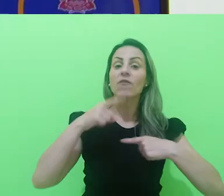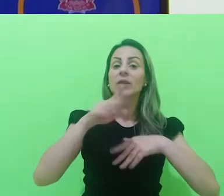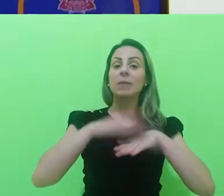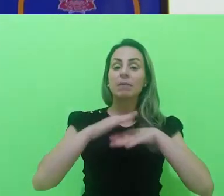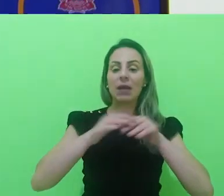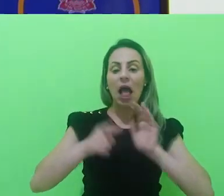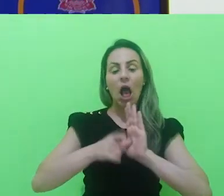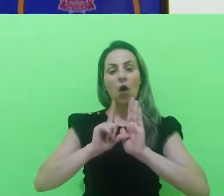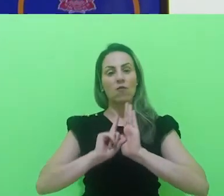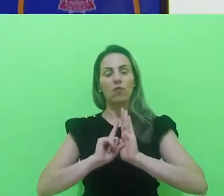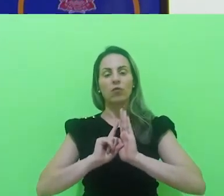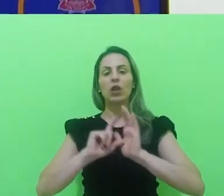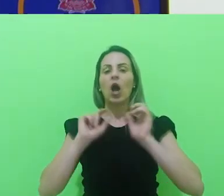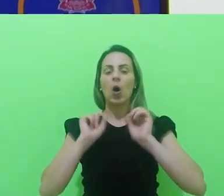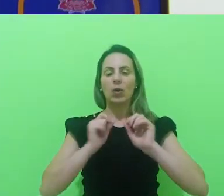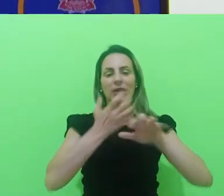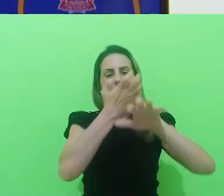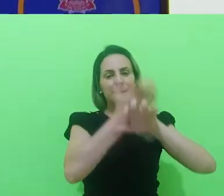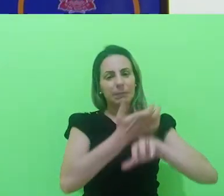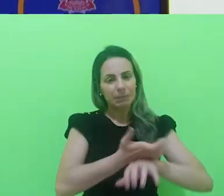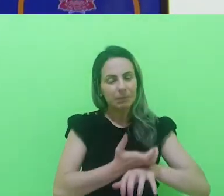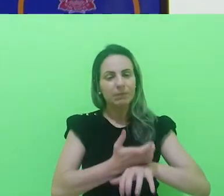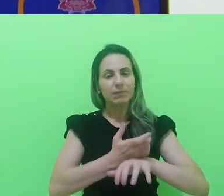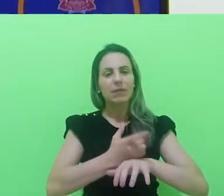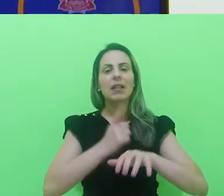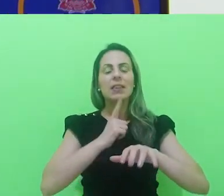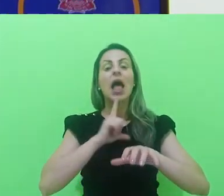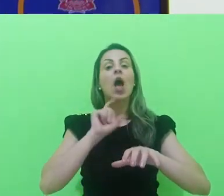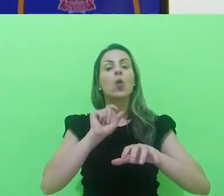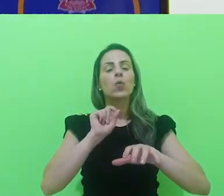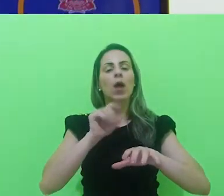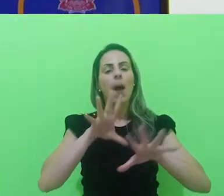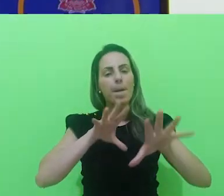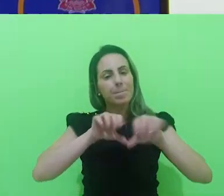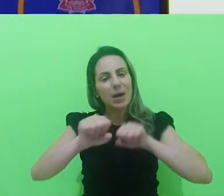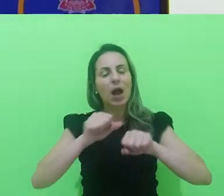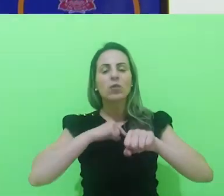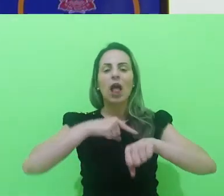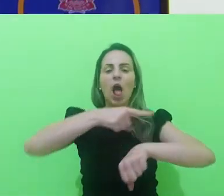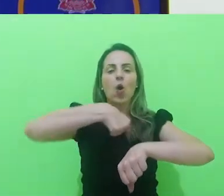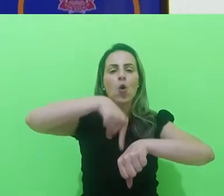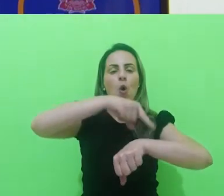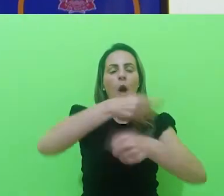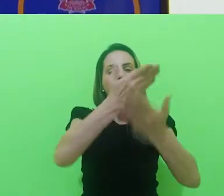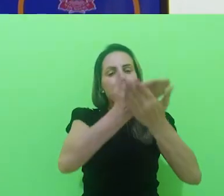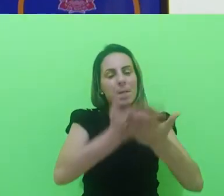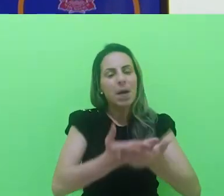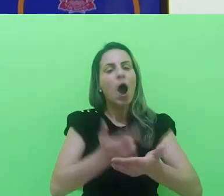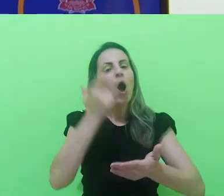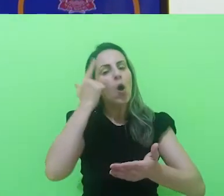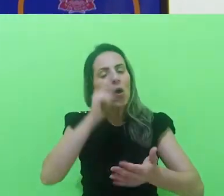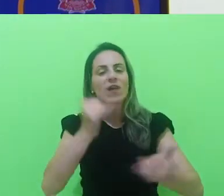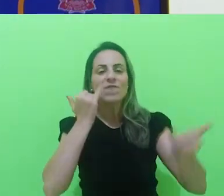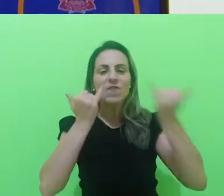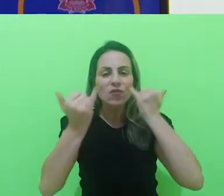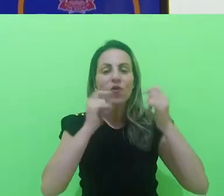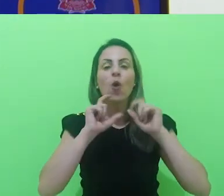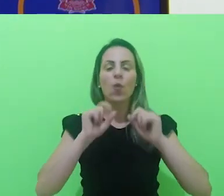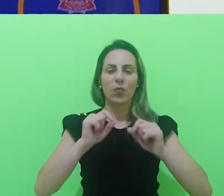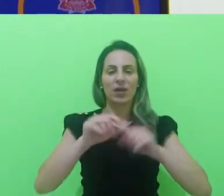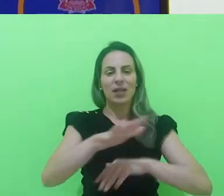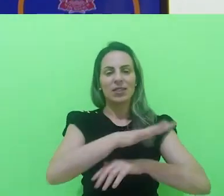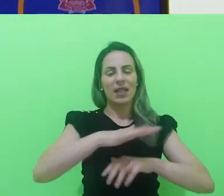que voltar e fazer a grade horária para que você contemple todo esse tempo, para que você possa prestar os itinerários formativos da